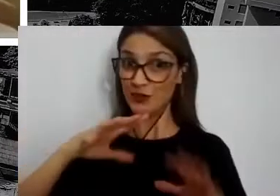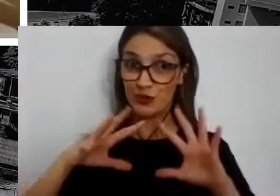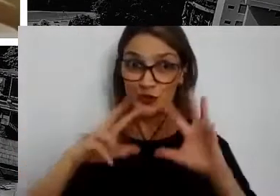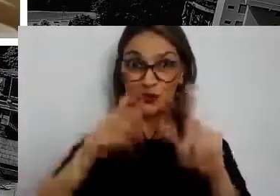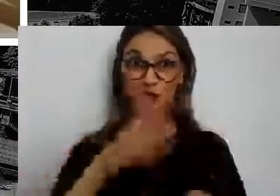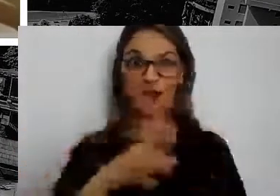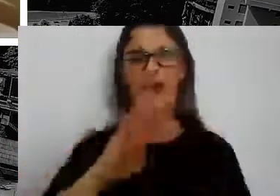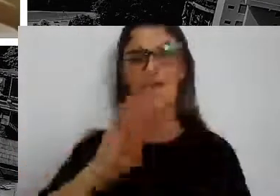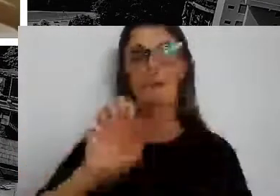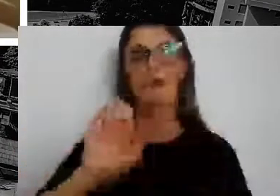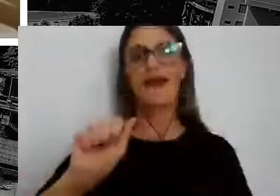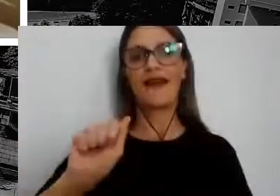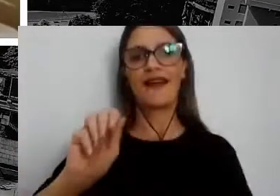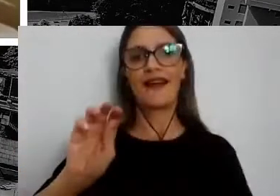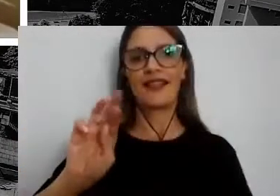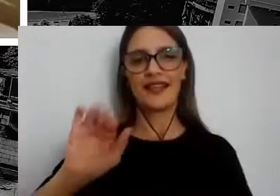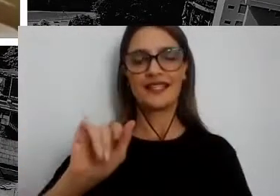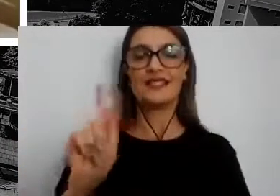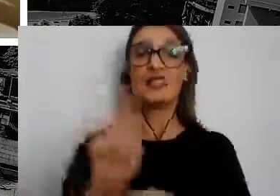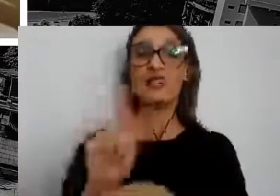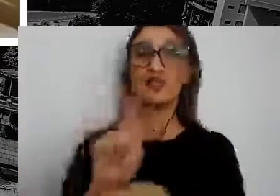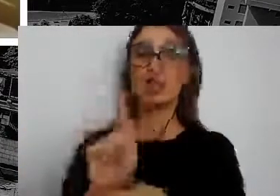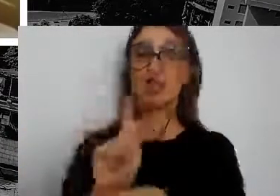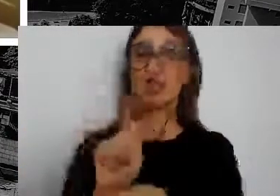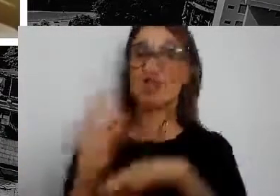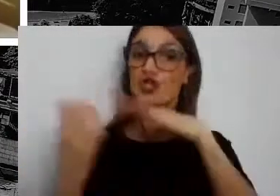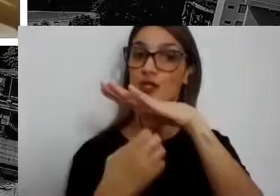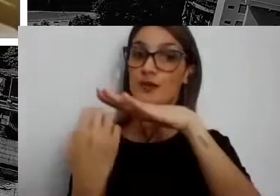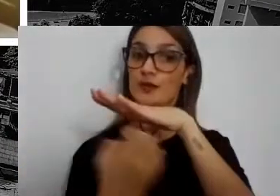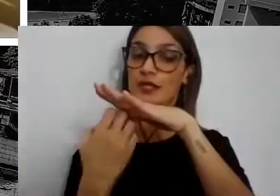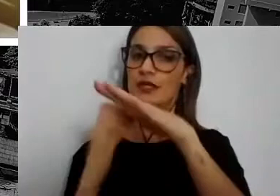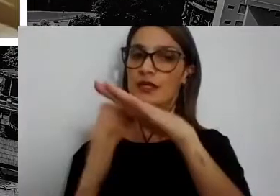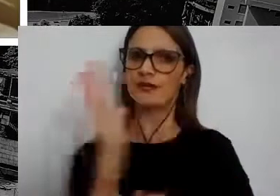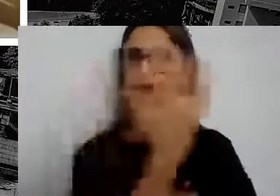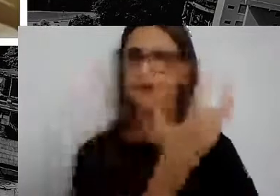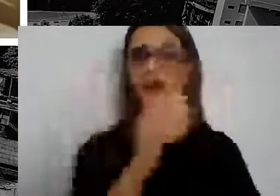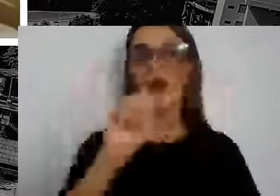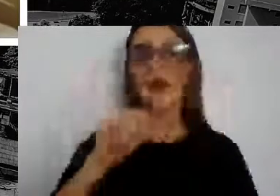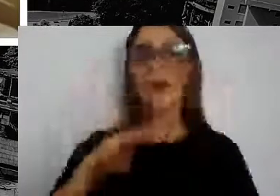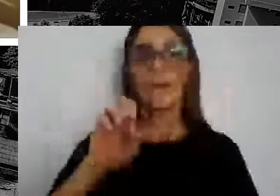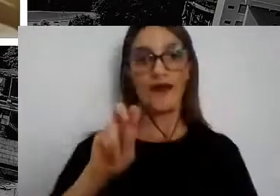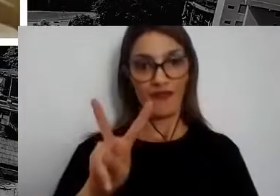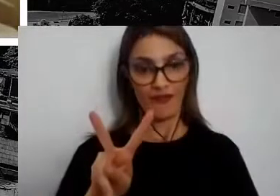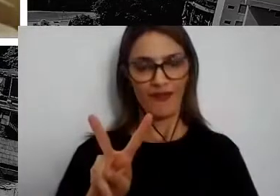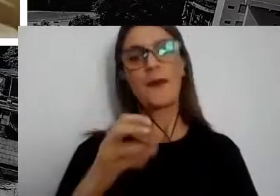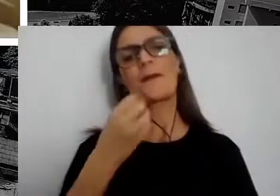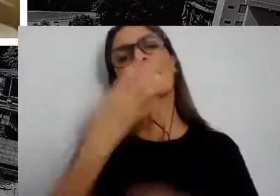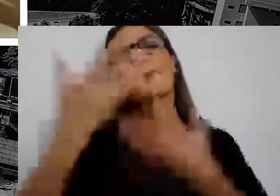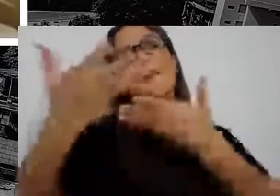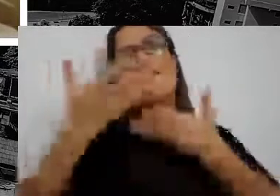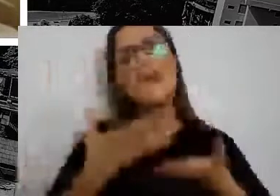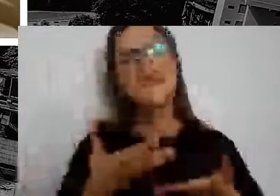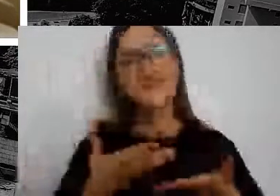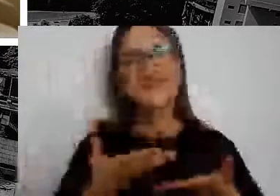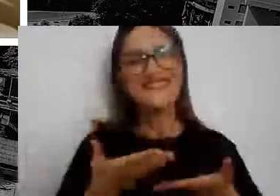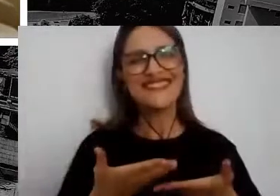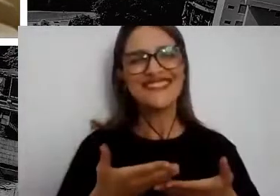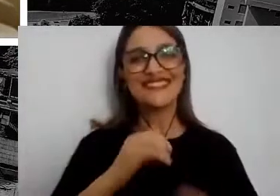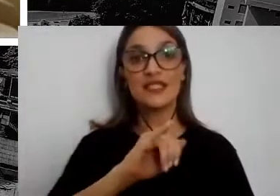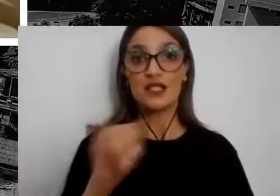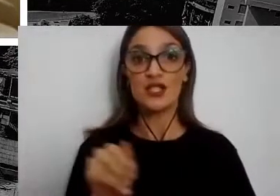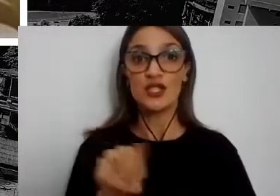Beatriz de Oliveira, gerente corporativa de meio ambiente da Ambev. Seja muito bem-vinda, Beatriz. Obrigada.